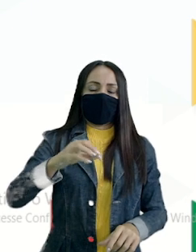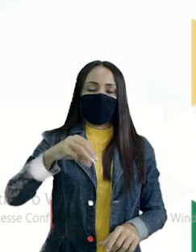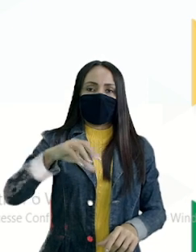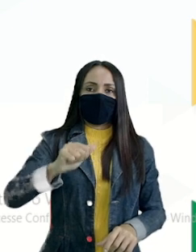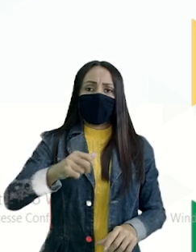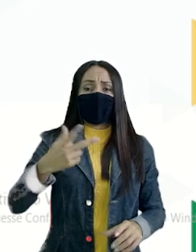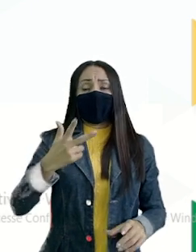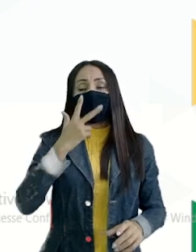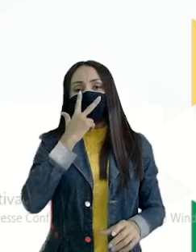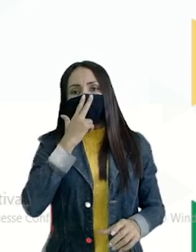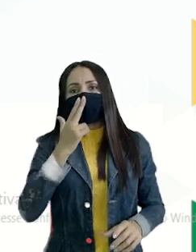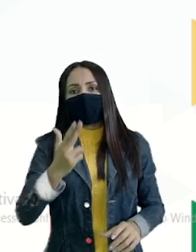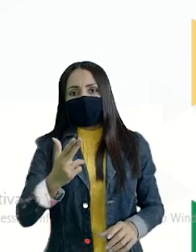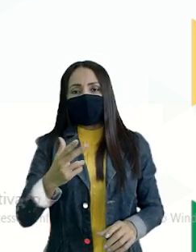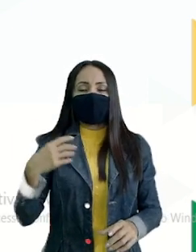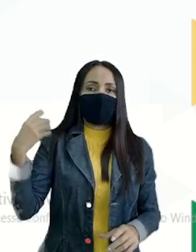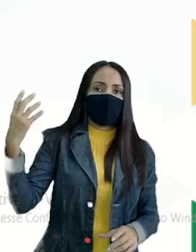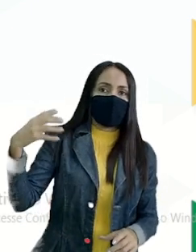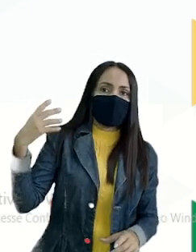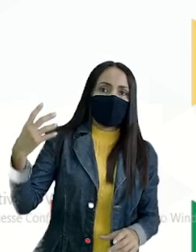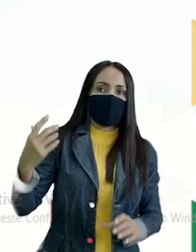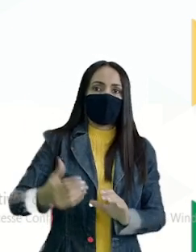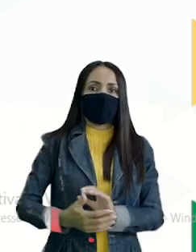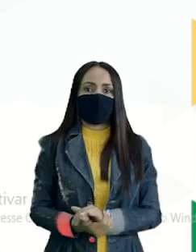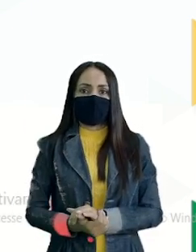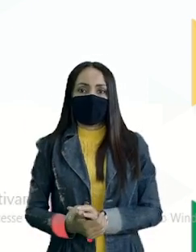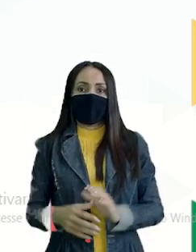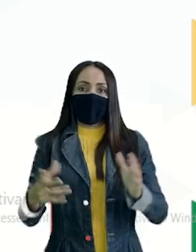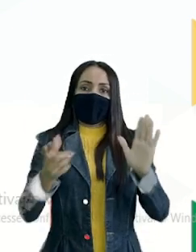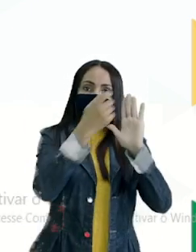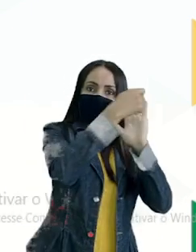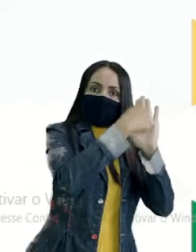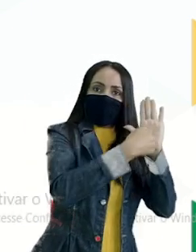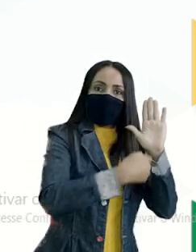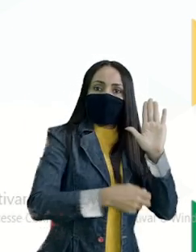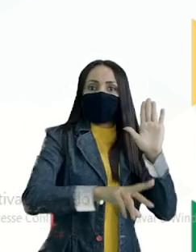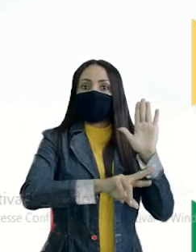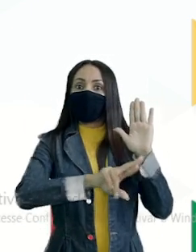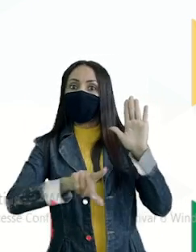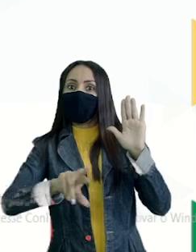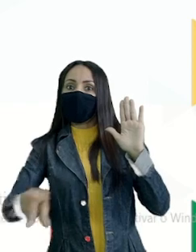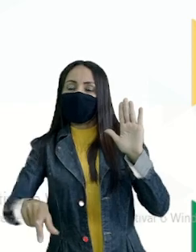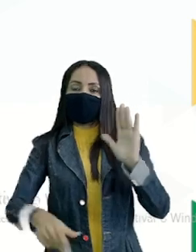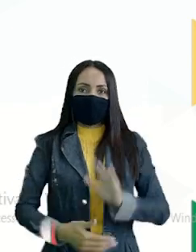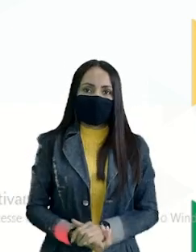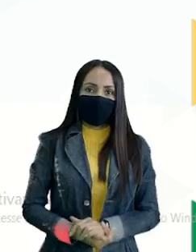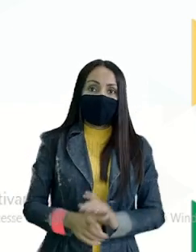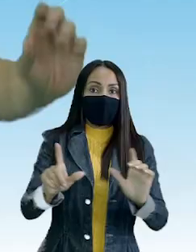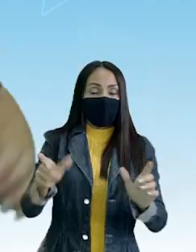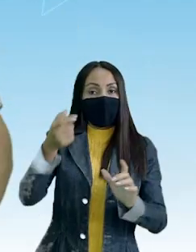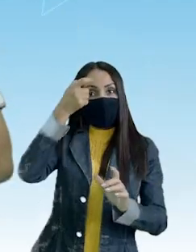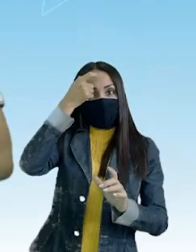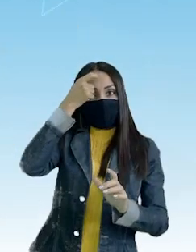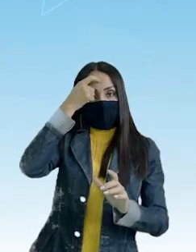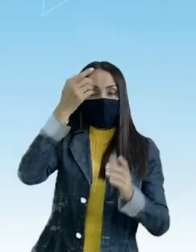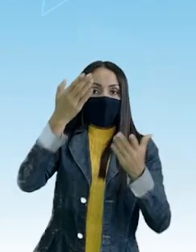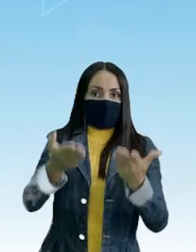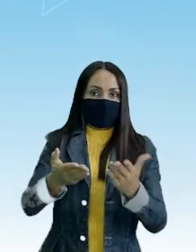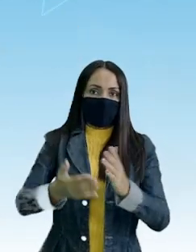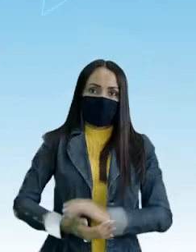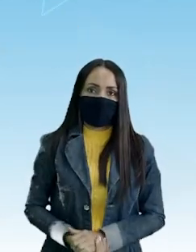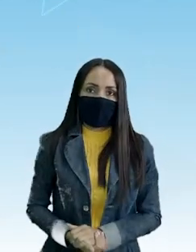som parecido Heterográficas Escritas diferentes Então gravem bem Homo Igual